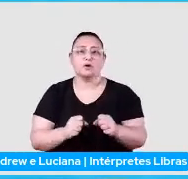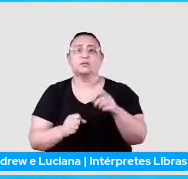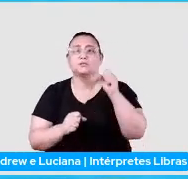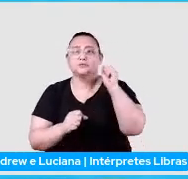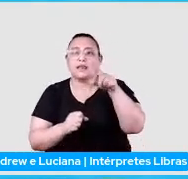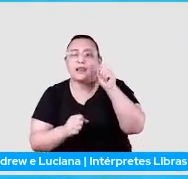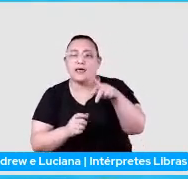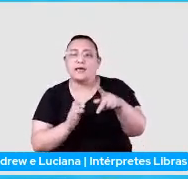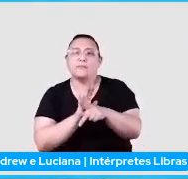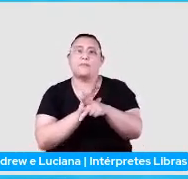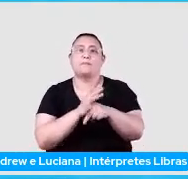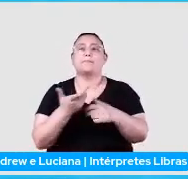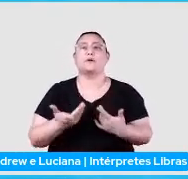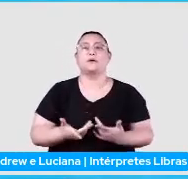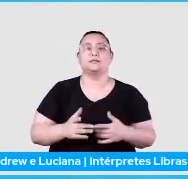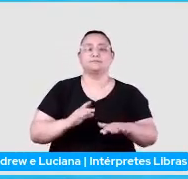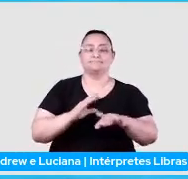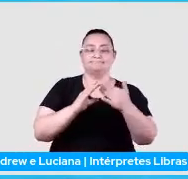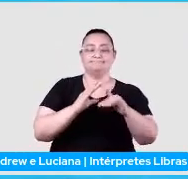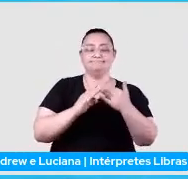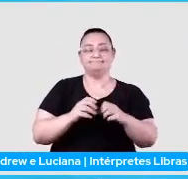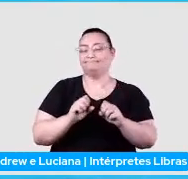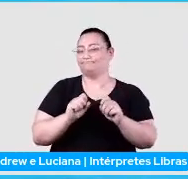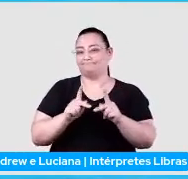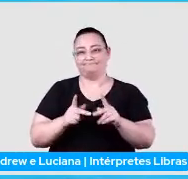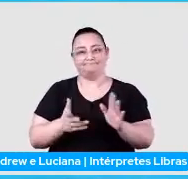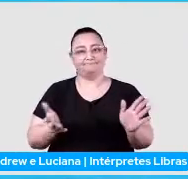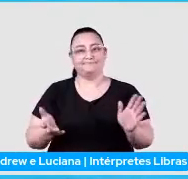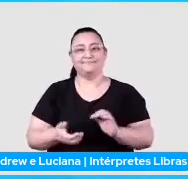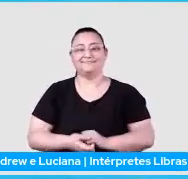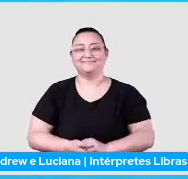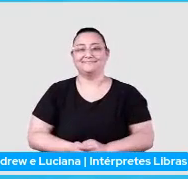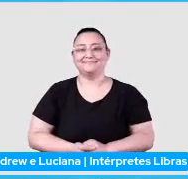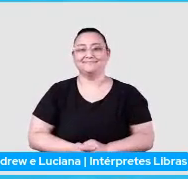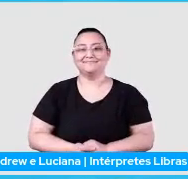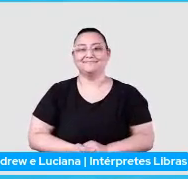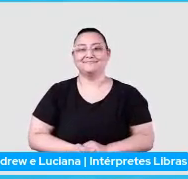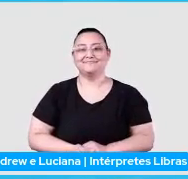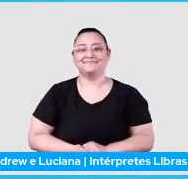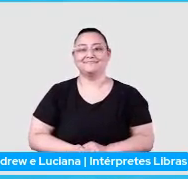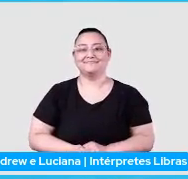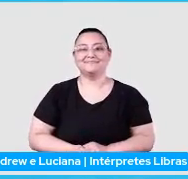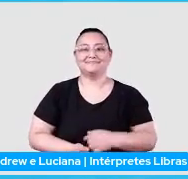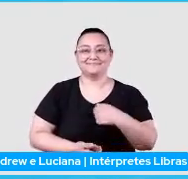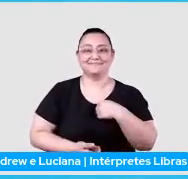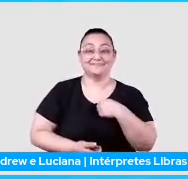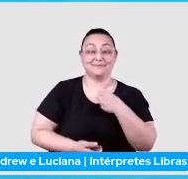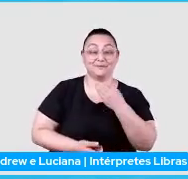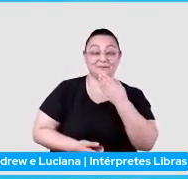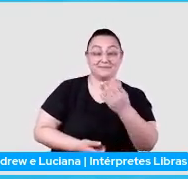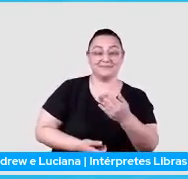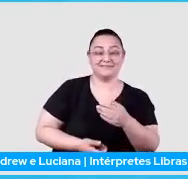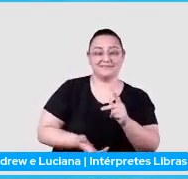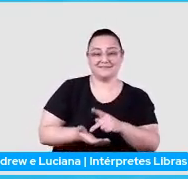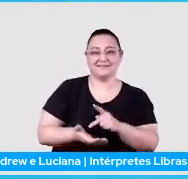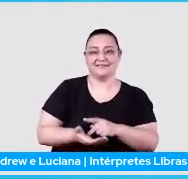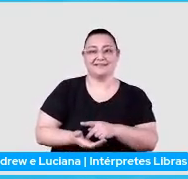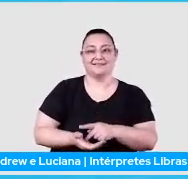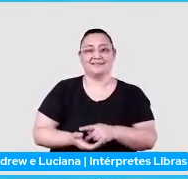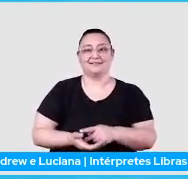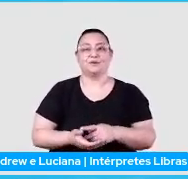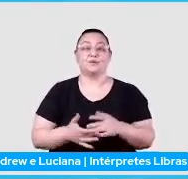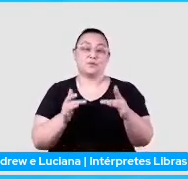podem mandar e-mail, e é isso, valeu. eu ia te pedir algum